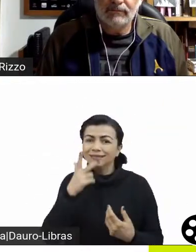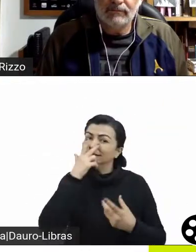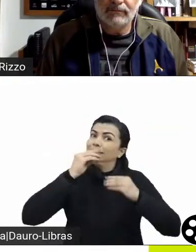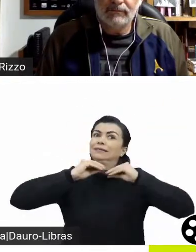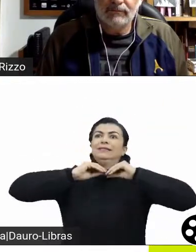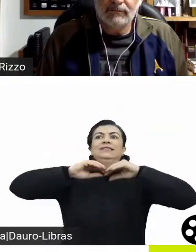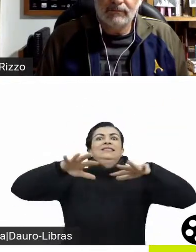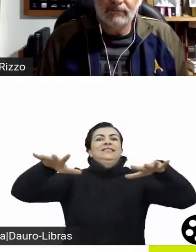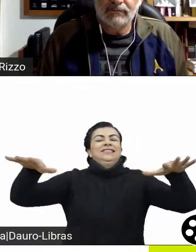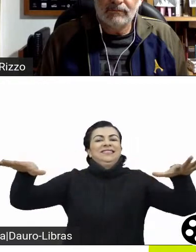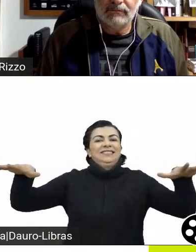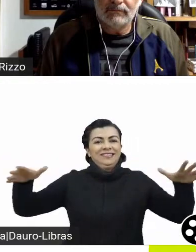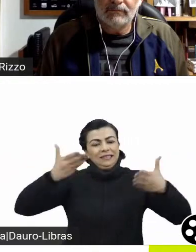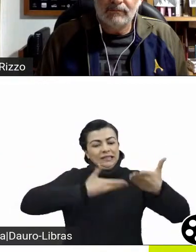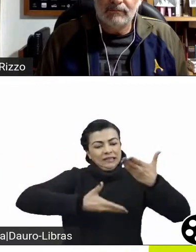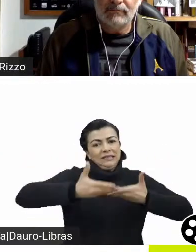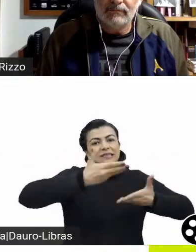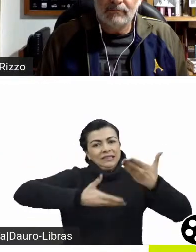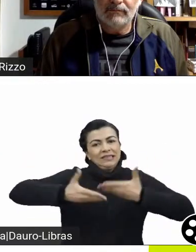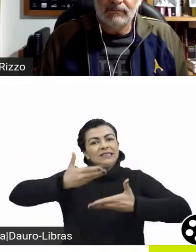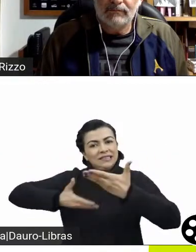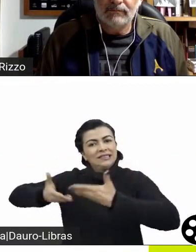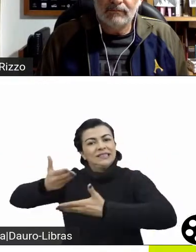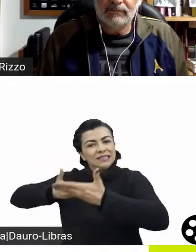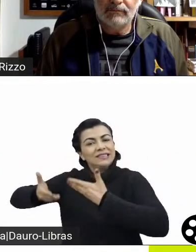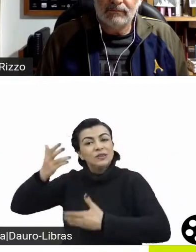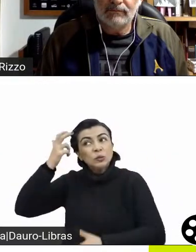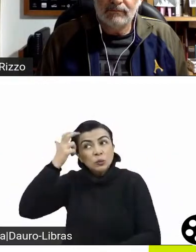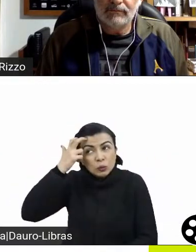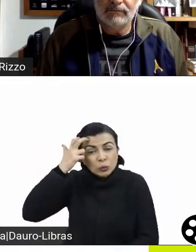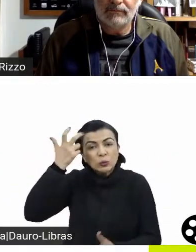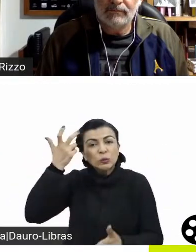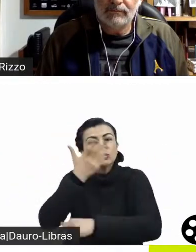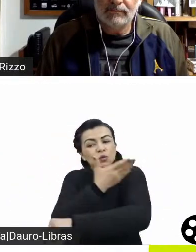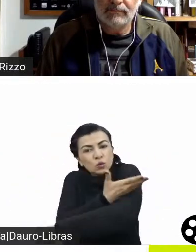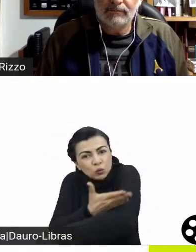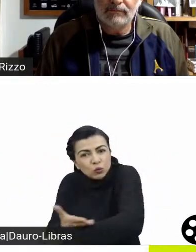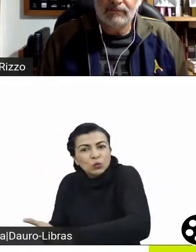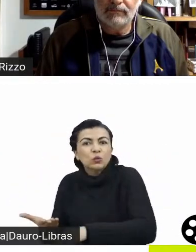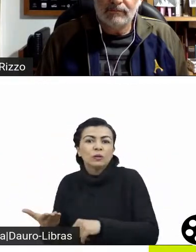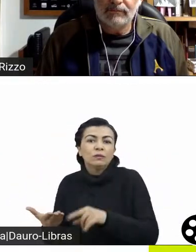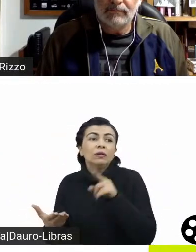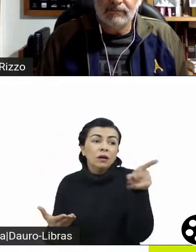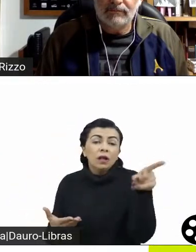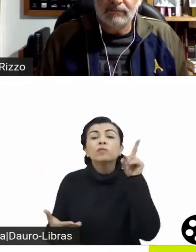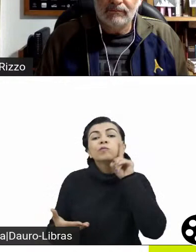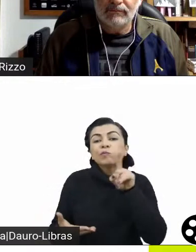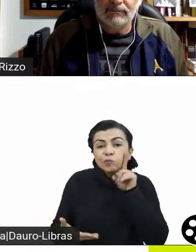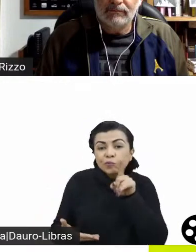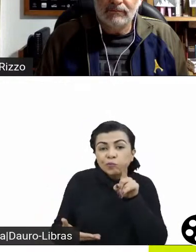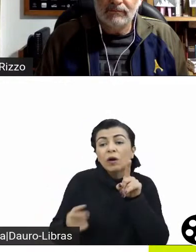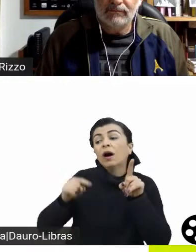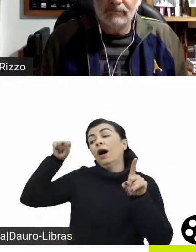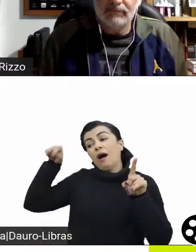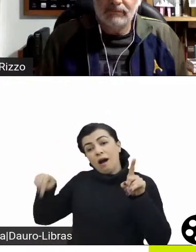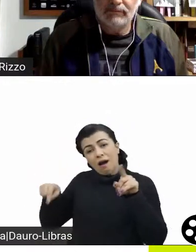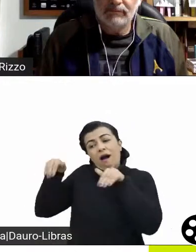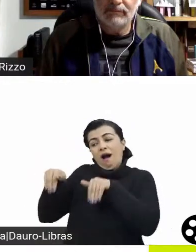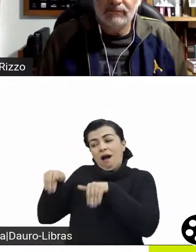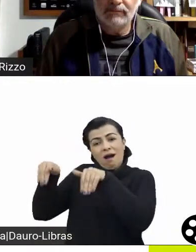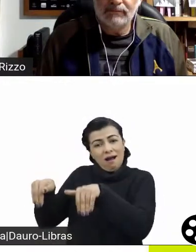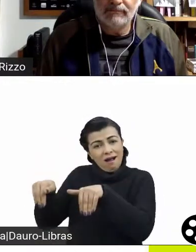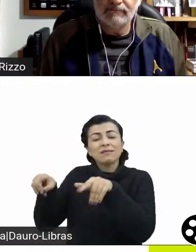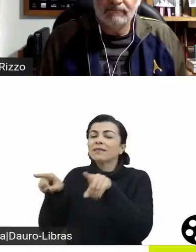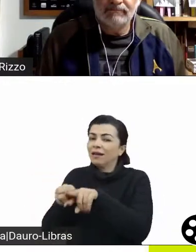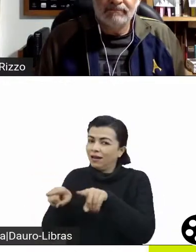esse enriquecimento do patrimônio cultural de ambos os países, tanto dos Estados Unidos, que recebe, quanto da Austrália, que se enriquece com